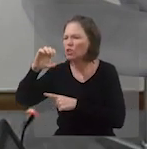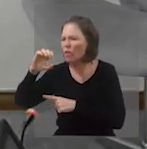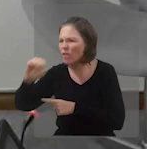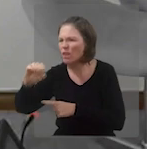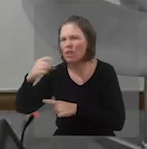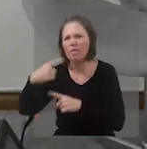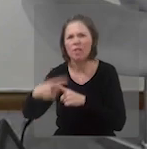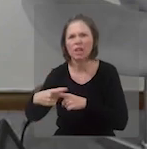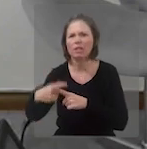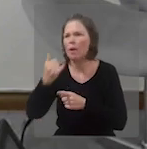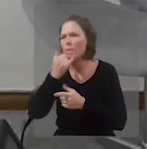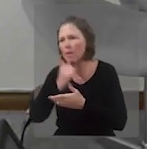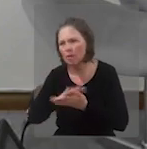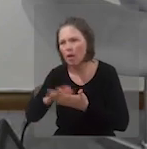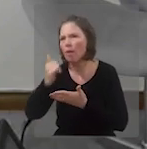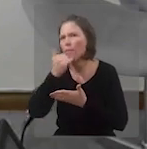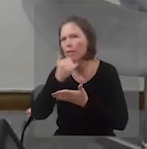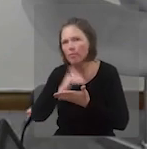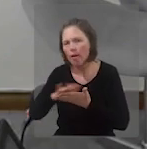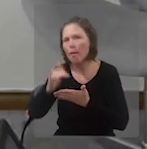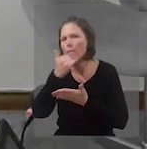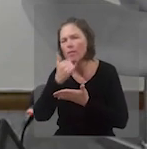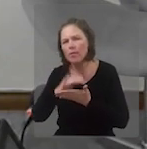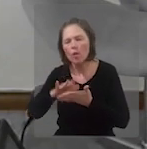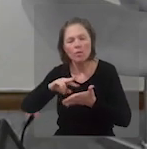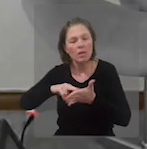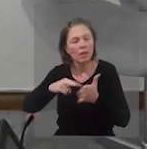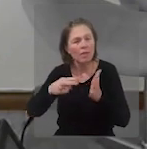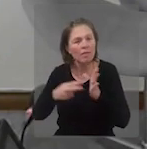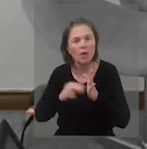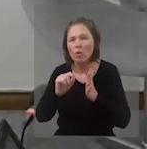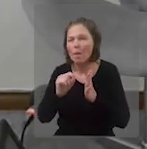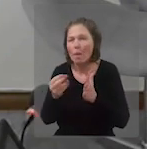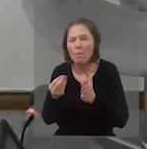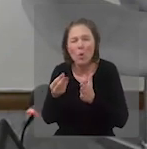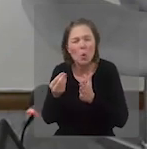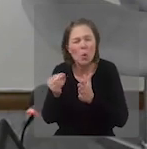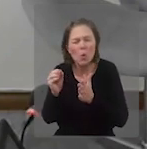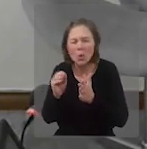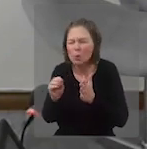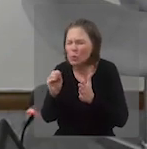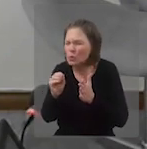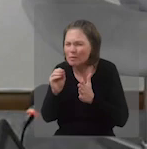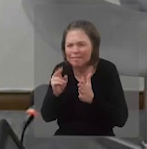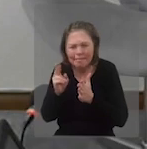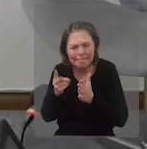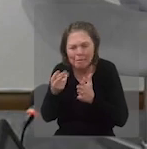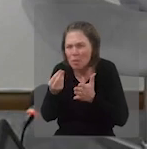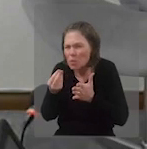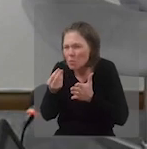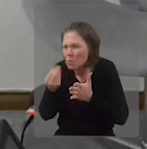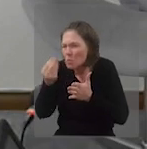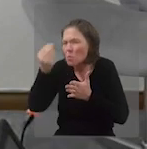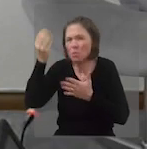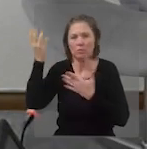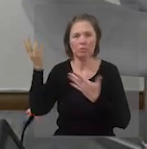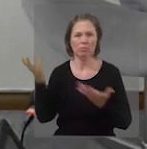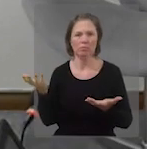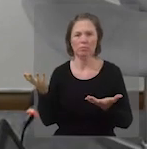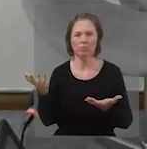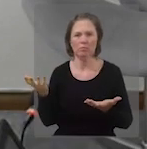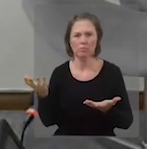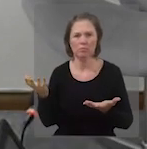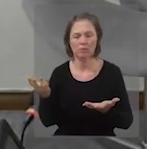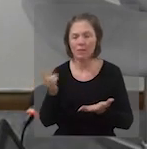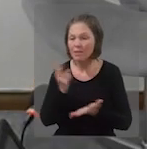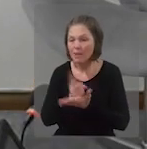Quatrocentos e noventa. Novecentos e noventa. Ele disse, não, isso significa infinito, sem limites,